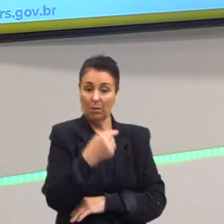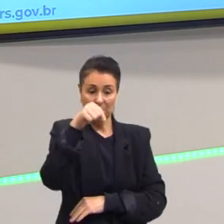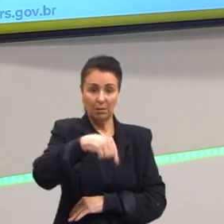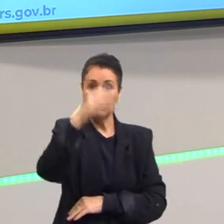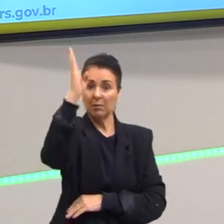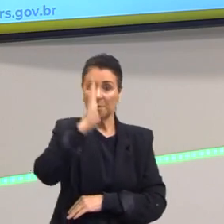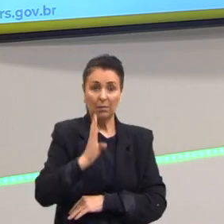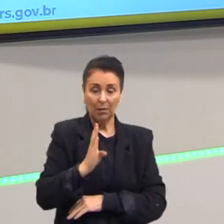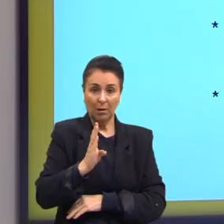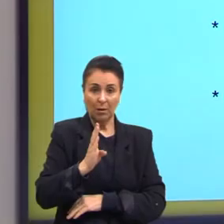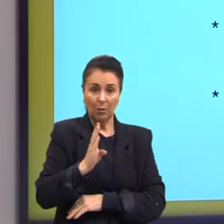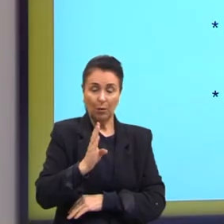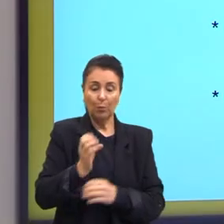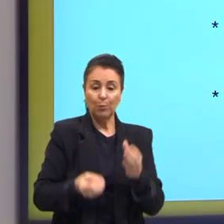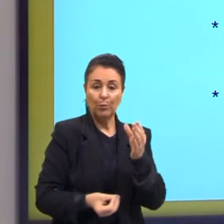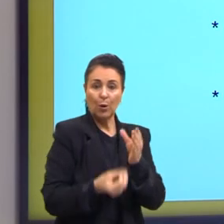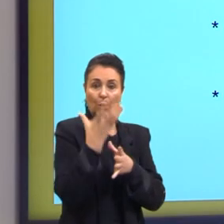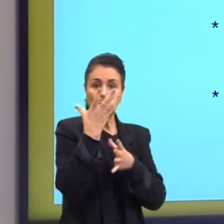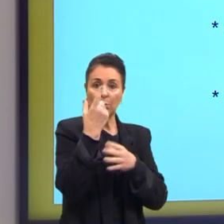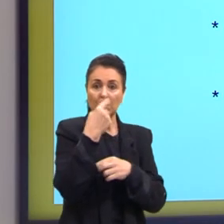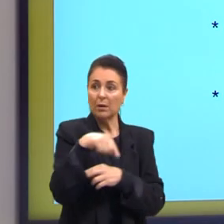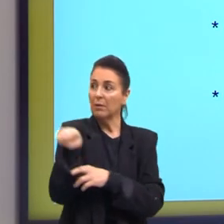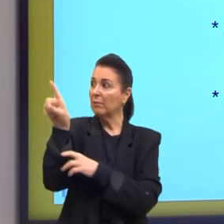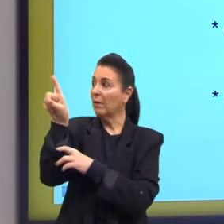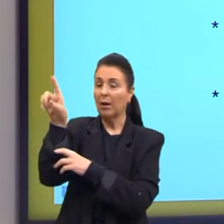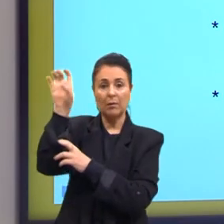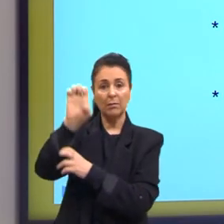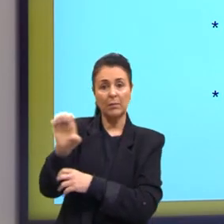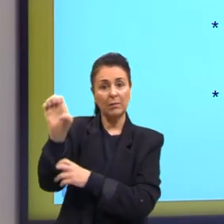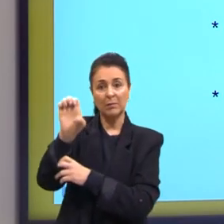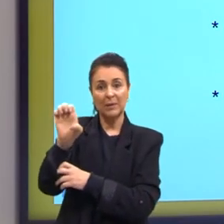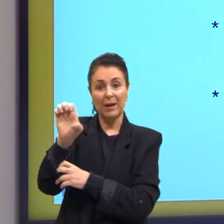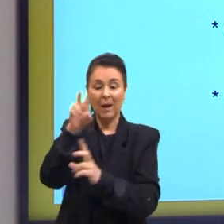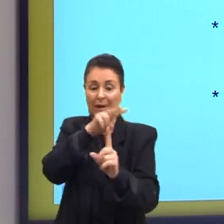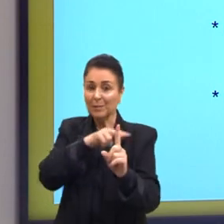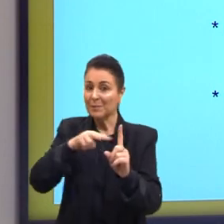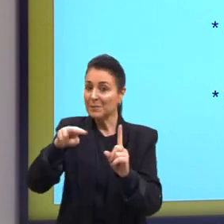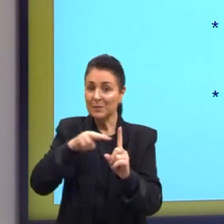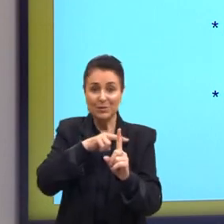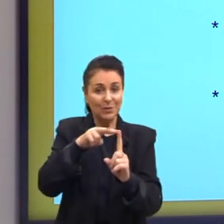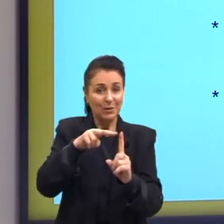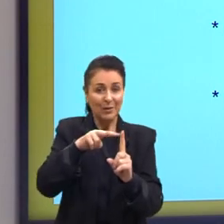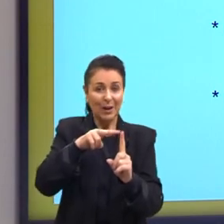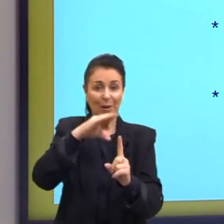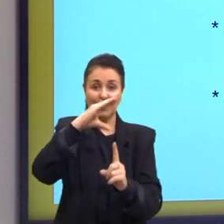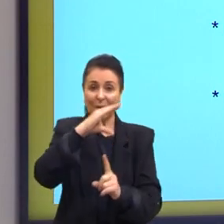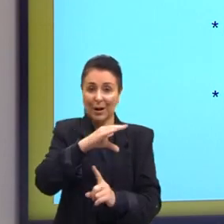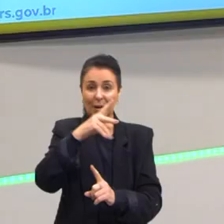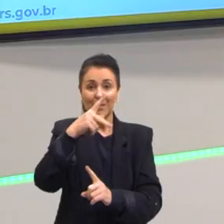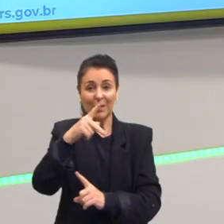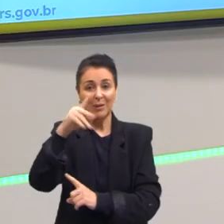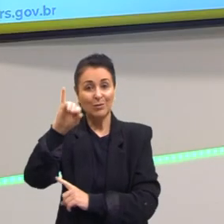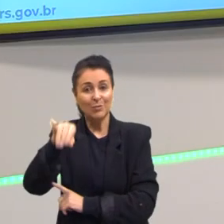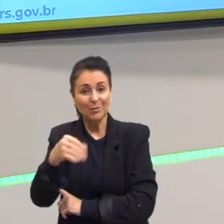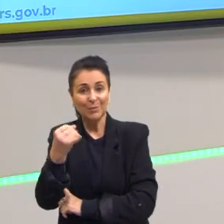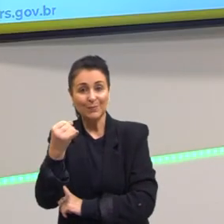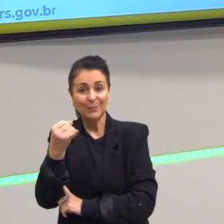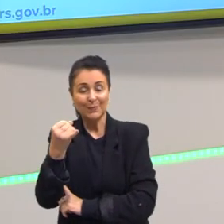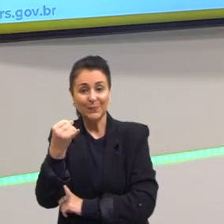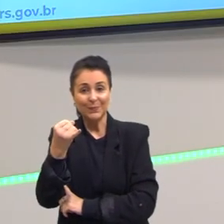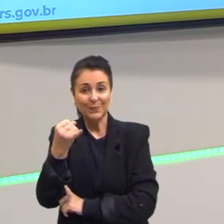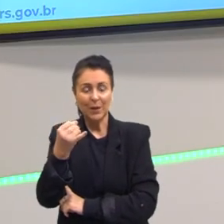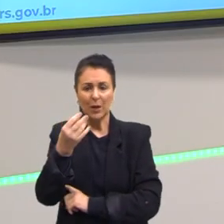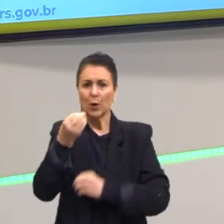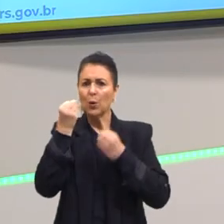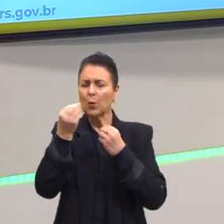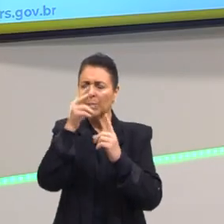segundo a perspectiva do Caio Prado Júnior. Olha só. Como